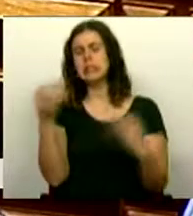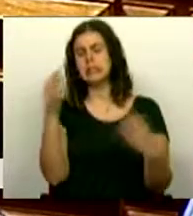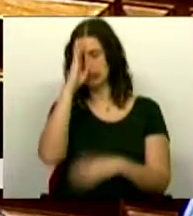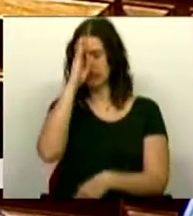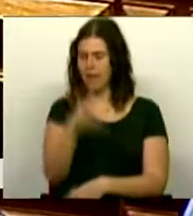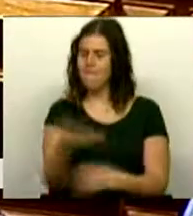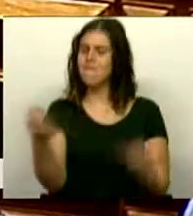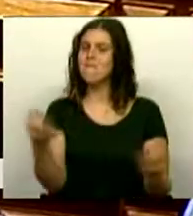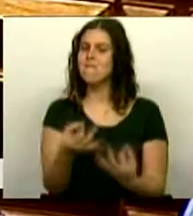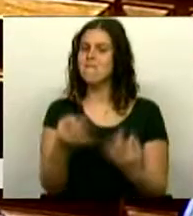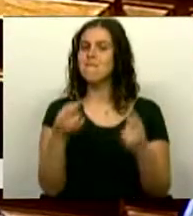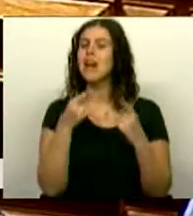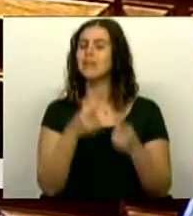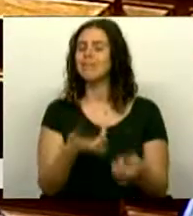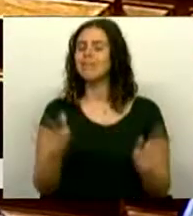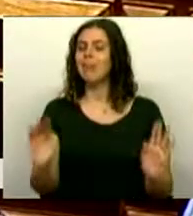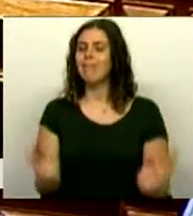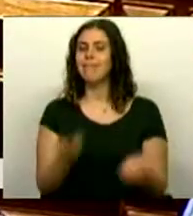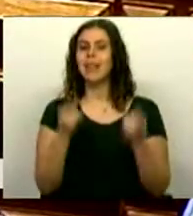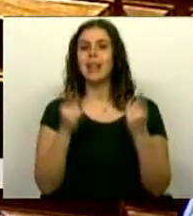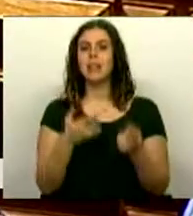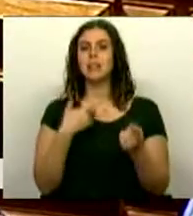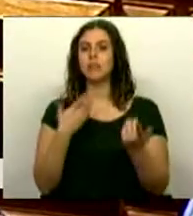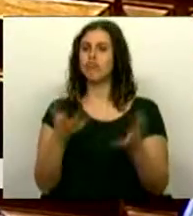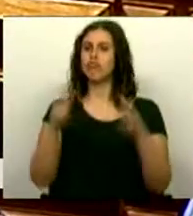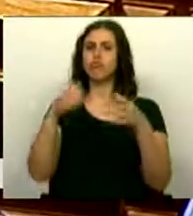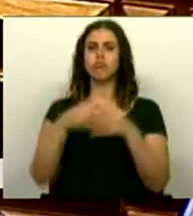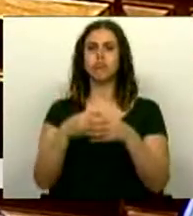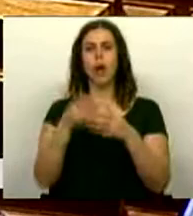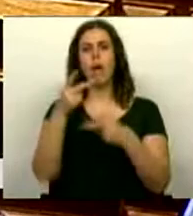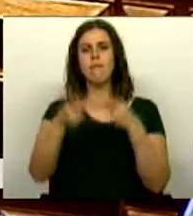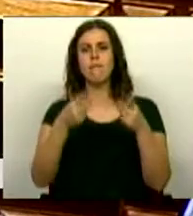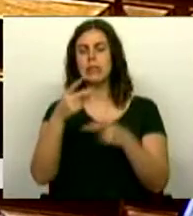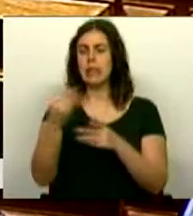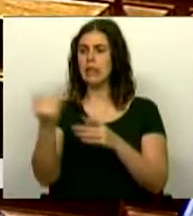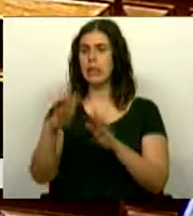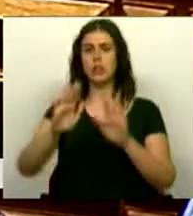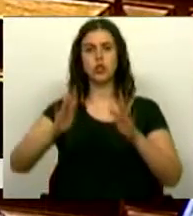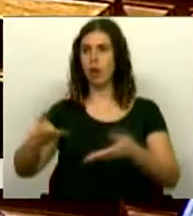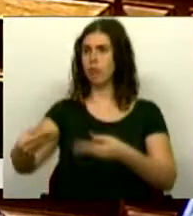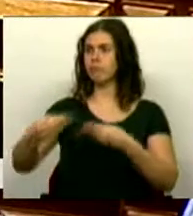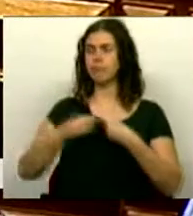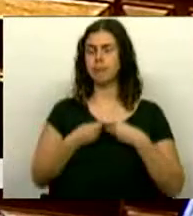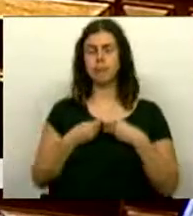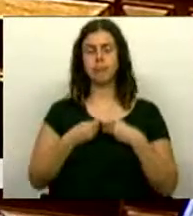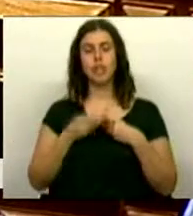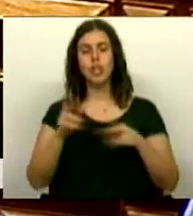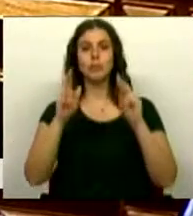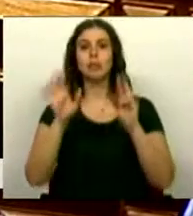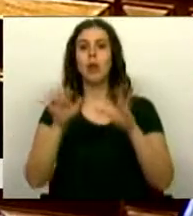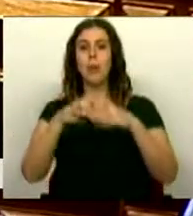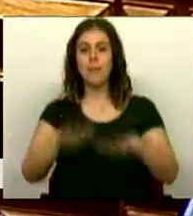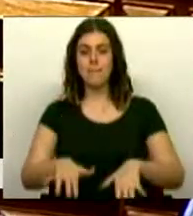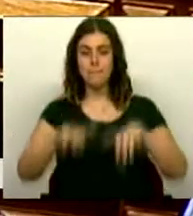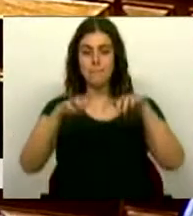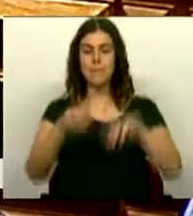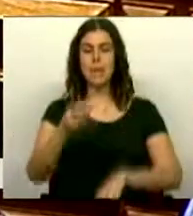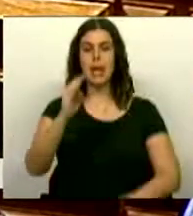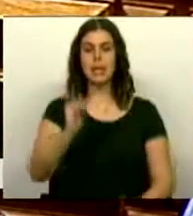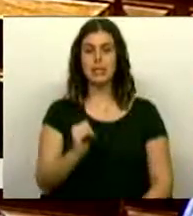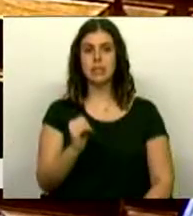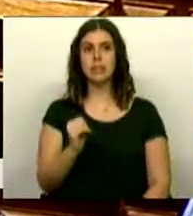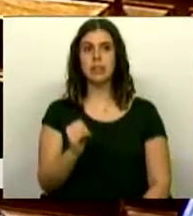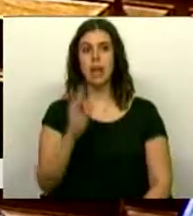esta iniciativa já recebeu um conjunto de parceiros de entidades e, portanto, a expectativa do Grupo Parlamentar do Partido